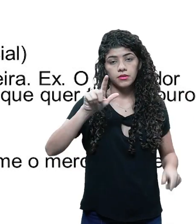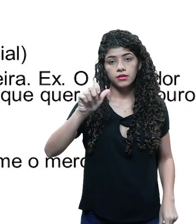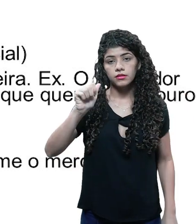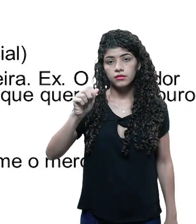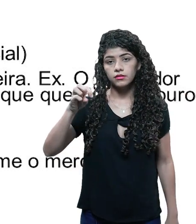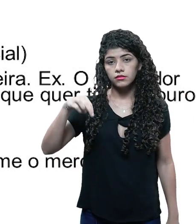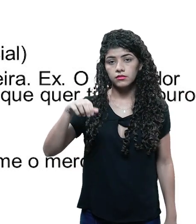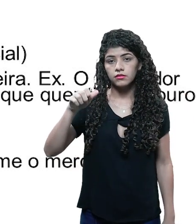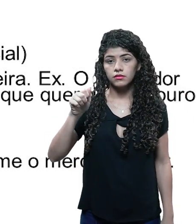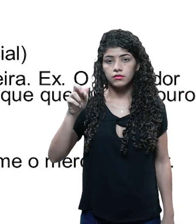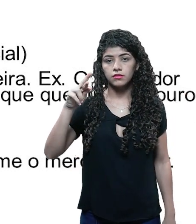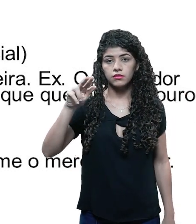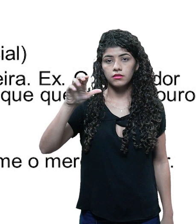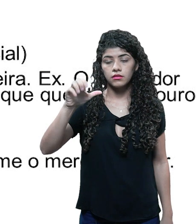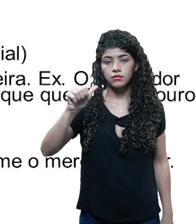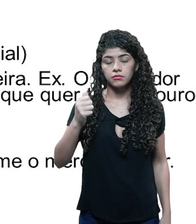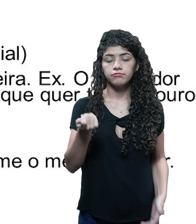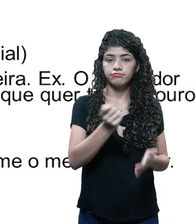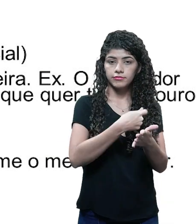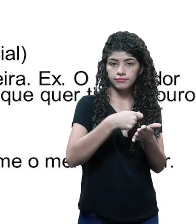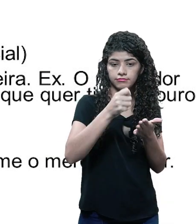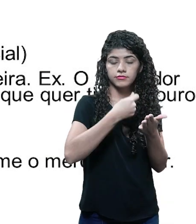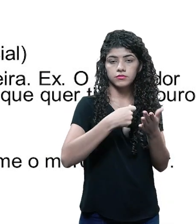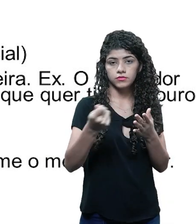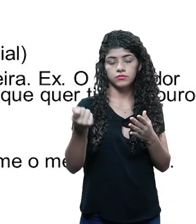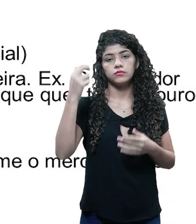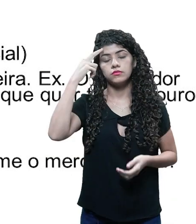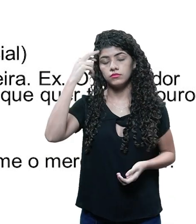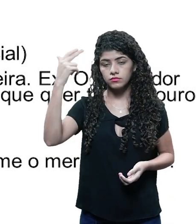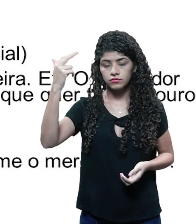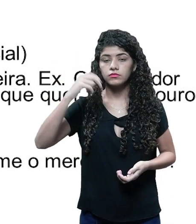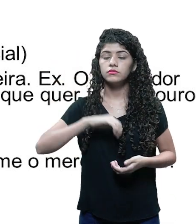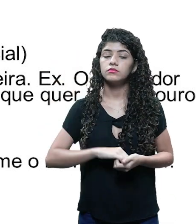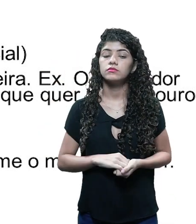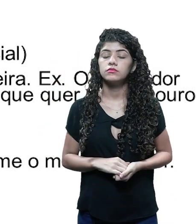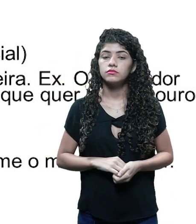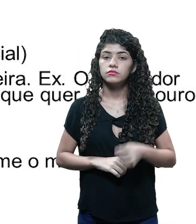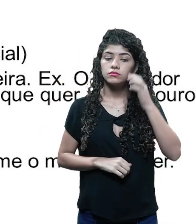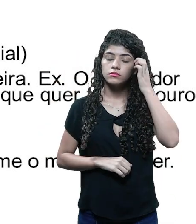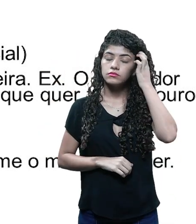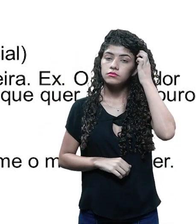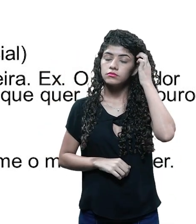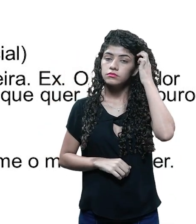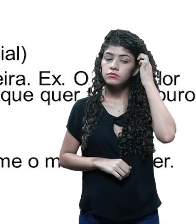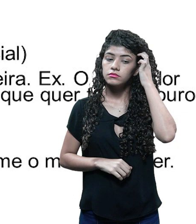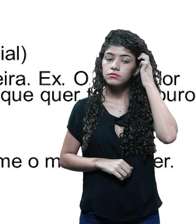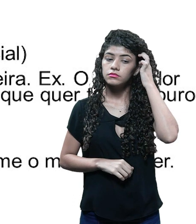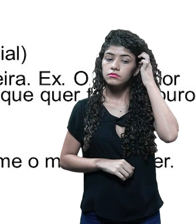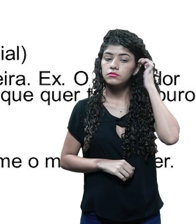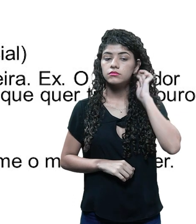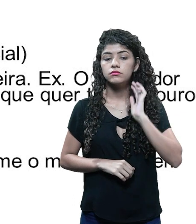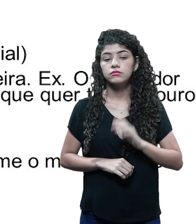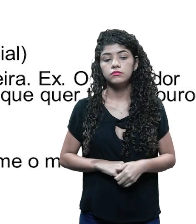pesquisar sobre o Lamarca, vai ler sobre o Lamarca e ele vai escrever uma história solicitada sobre esse